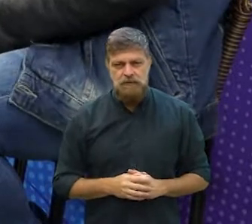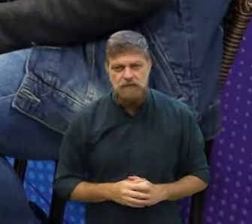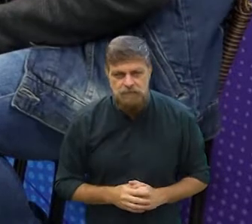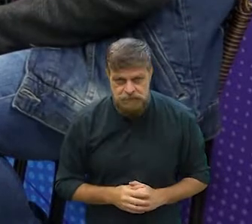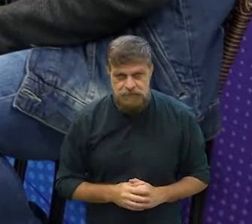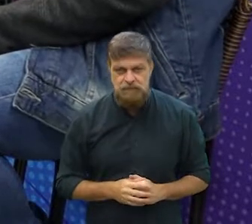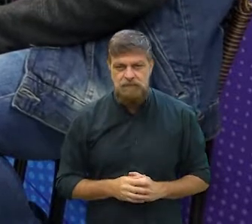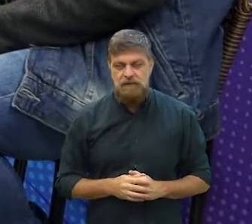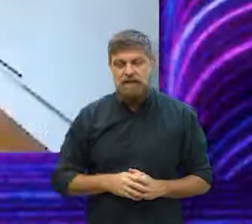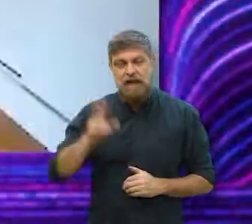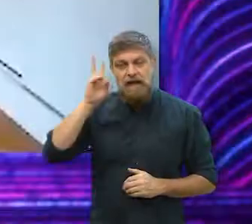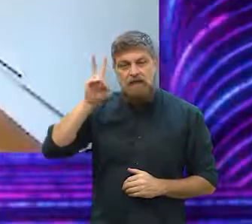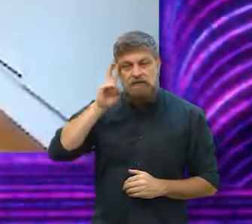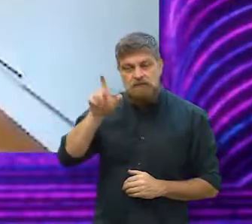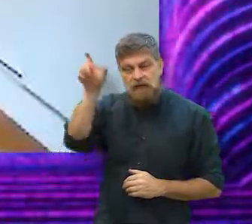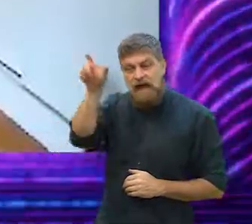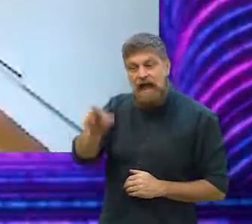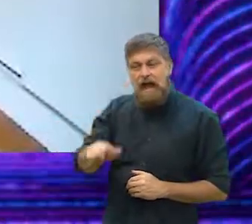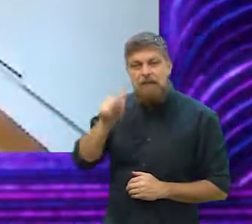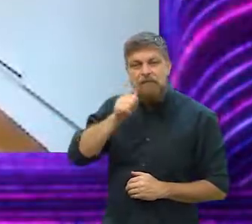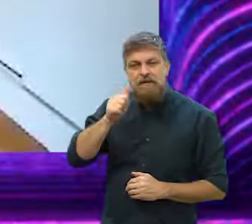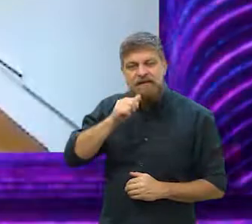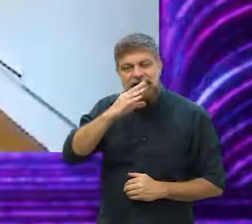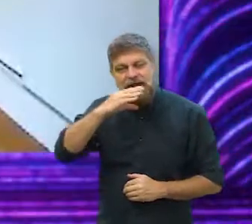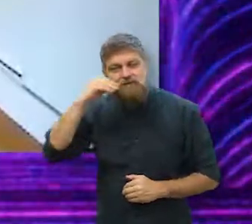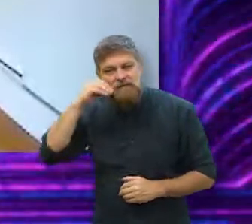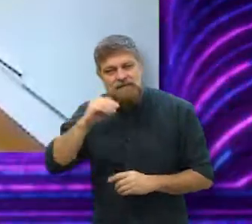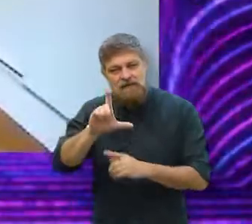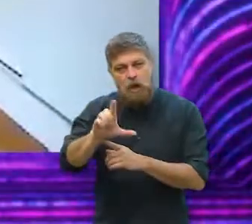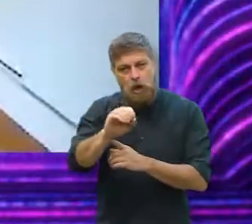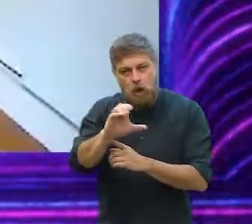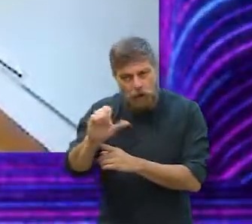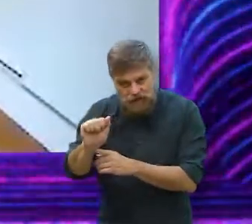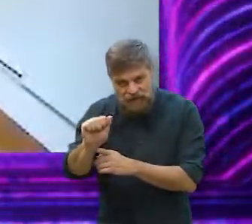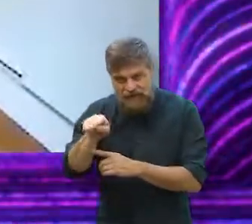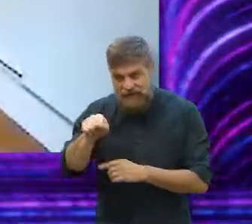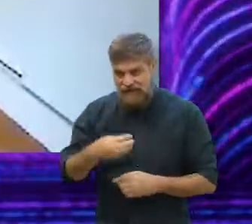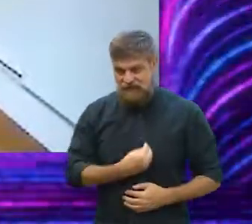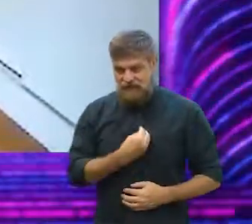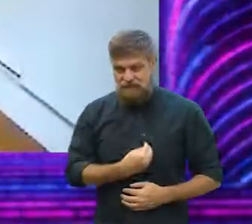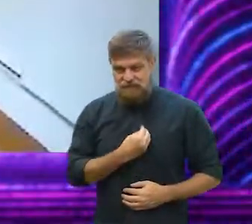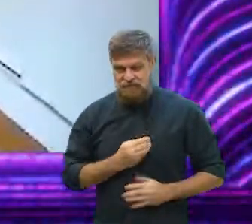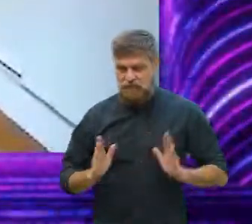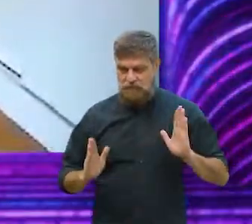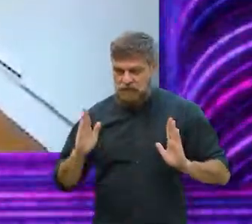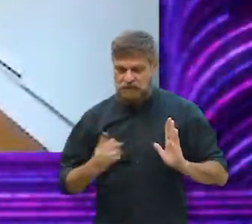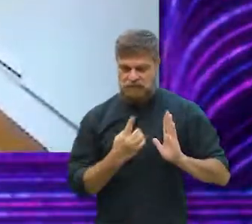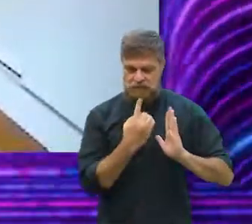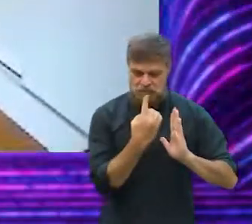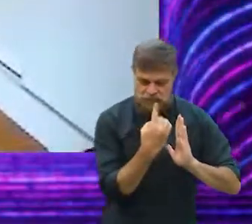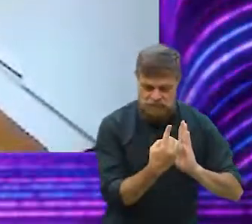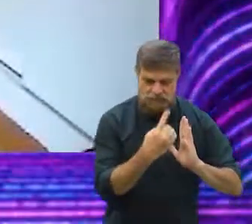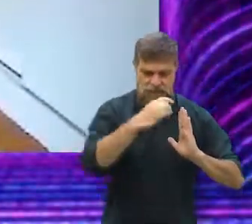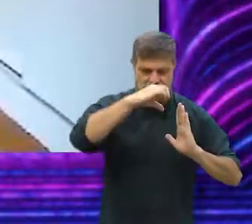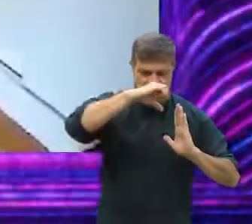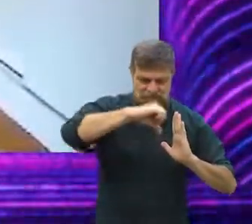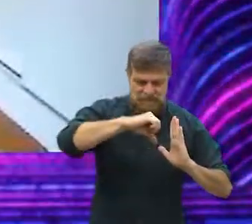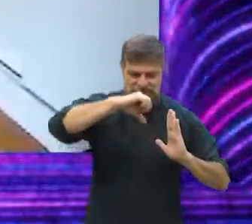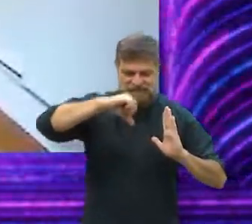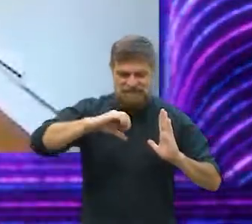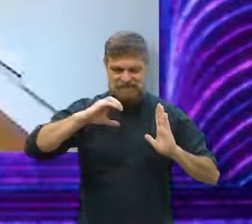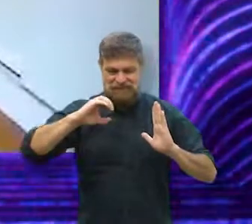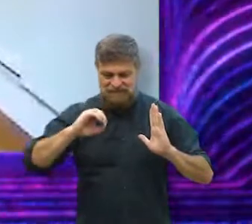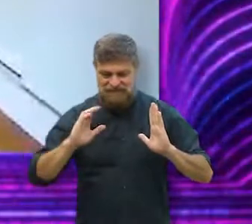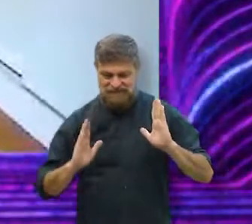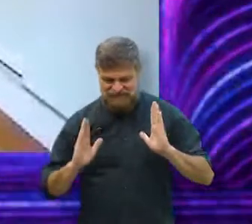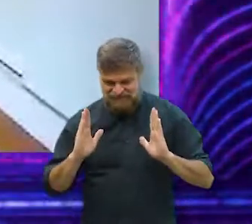A história da Lola, Uma Adolescente, o livro se passa nos anos 90, anos 1990. Aprendi que a gente fala assim agora, anos 1990.